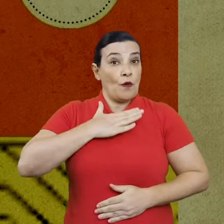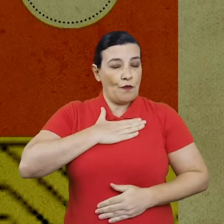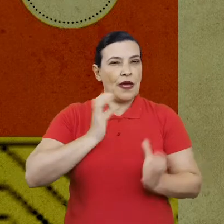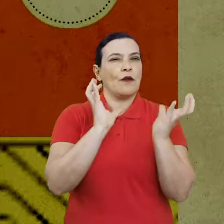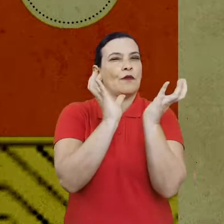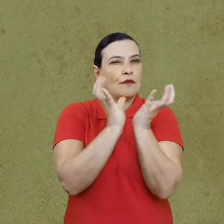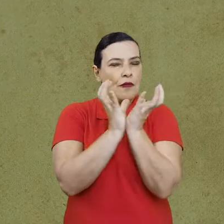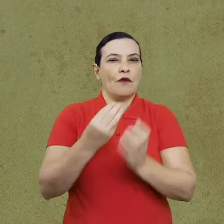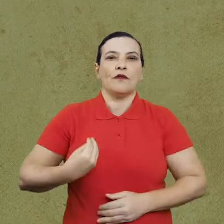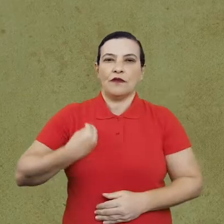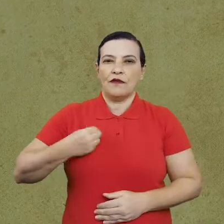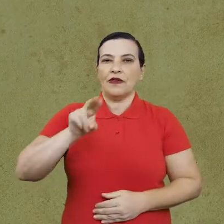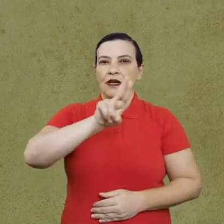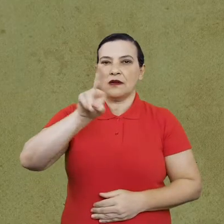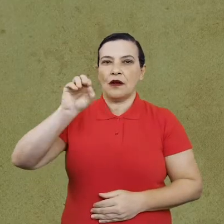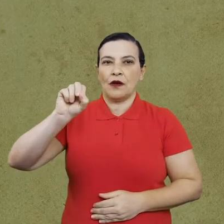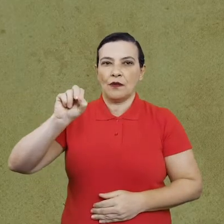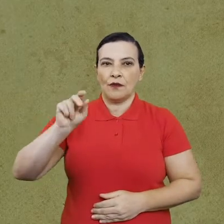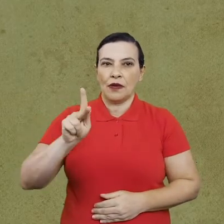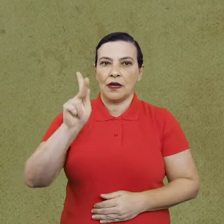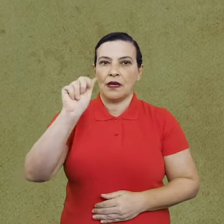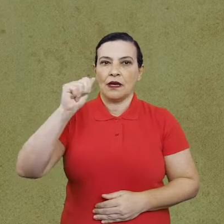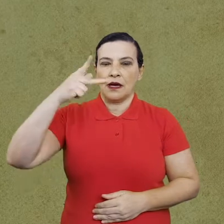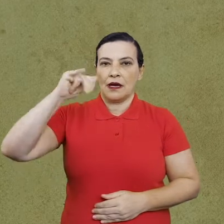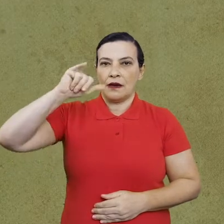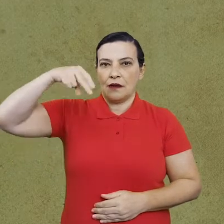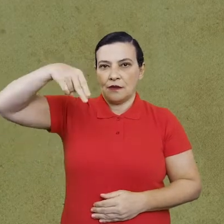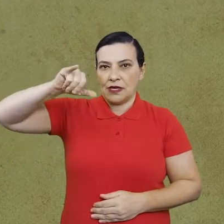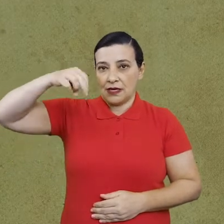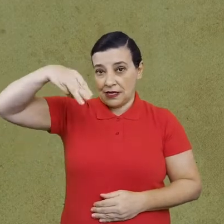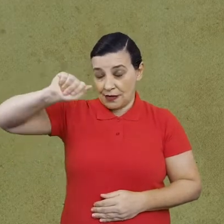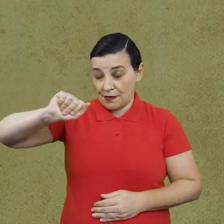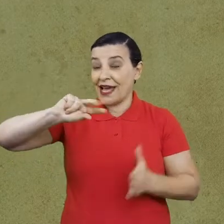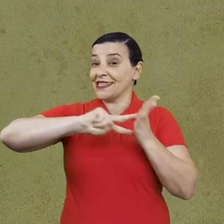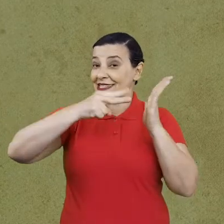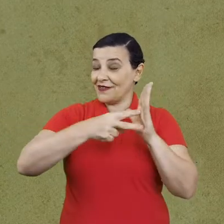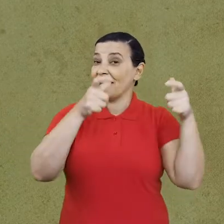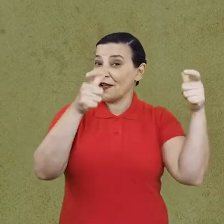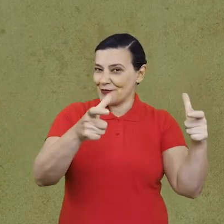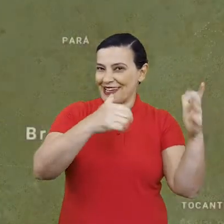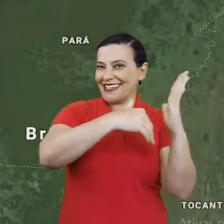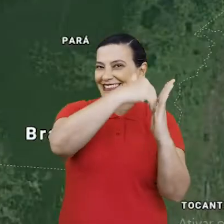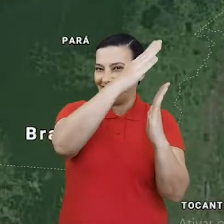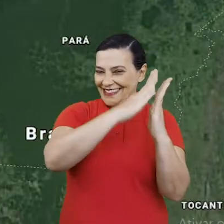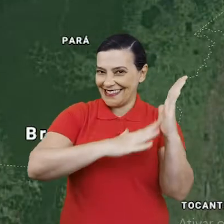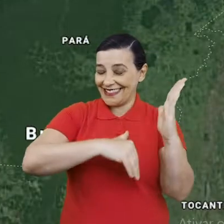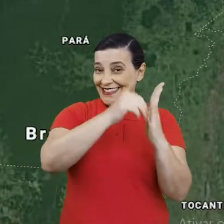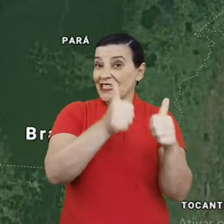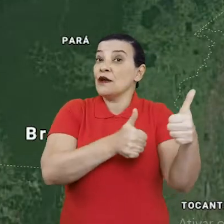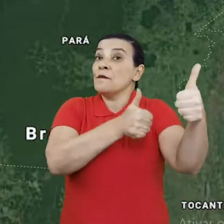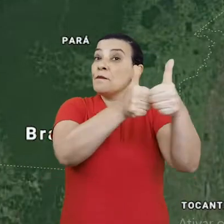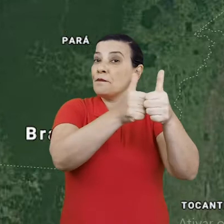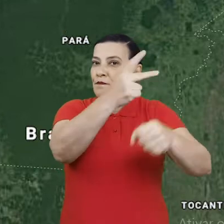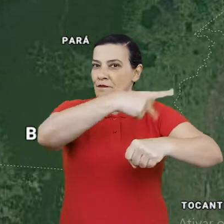vivia se chama Ocapinima, que significa maloca pintada, e ela está situada na parte da